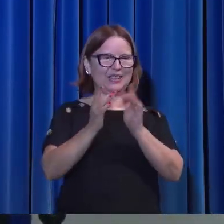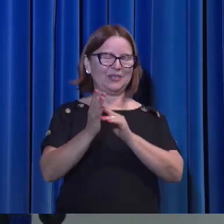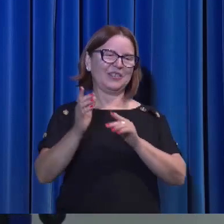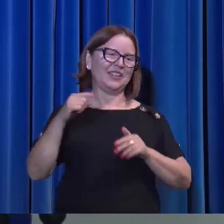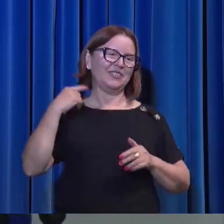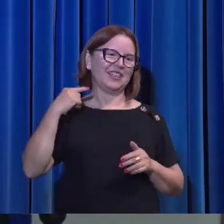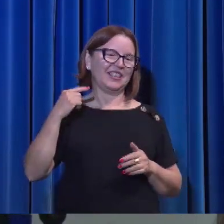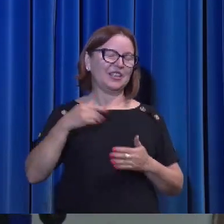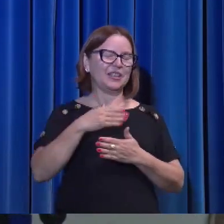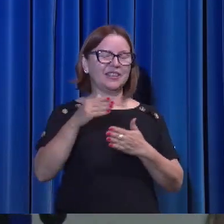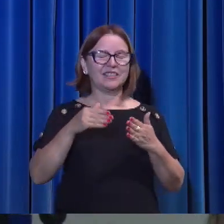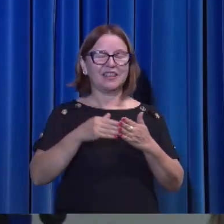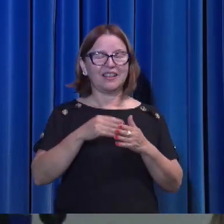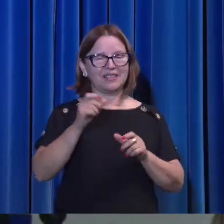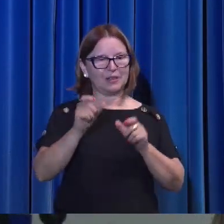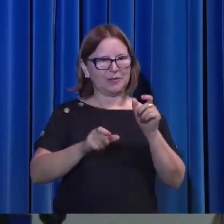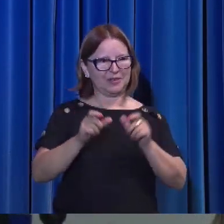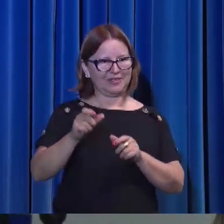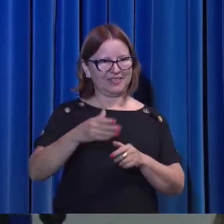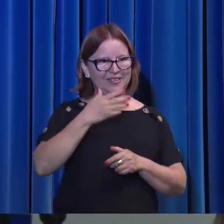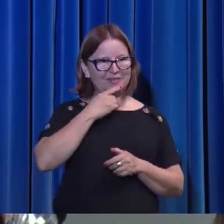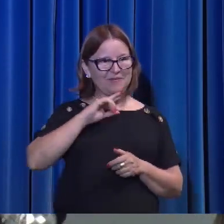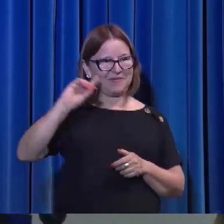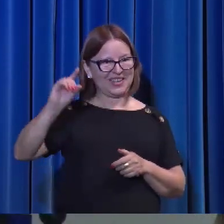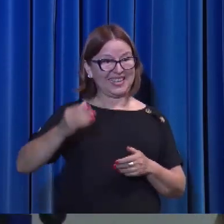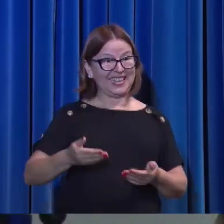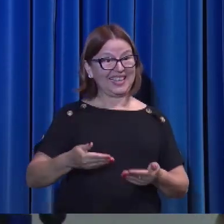todos aqueles que o Pai deu a ele.